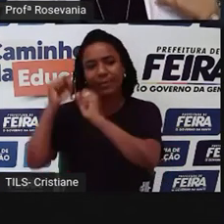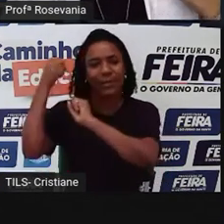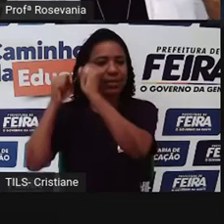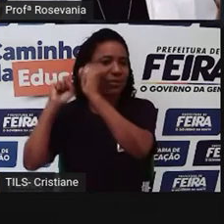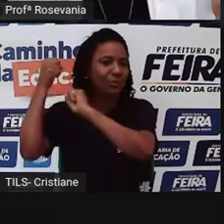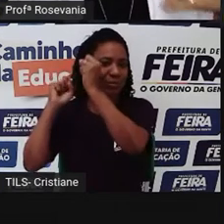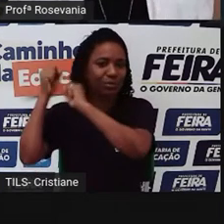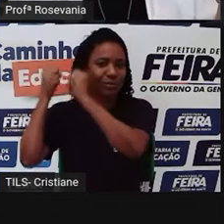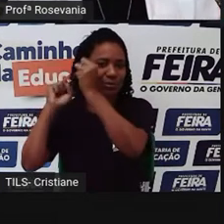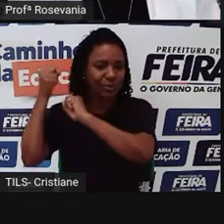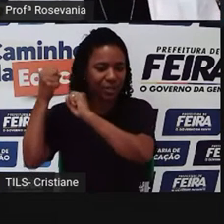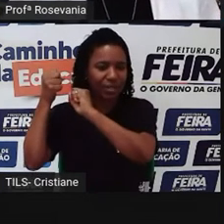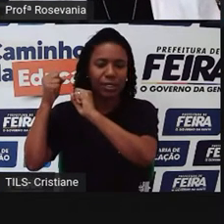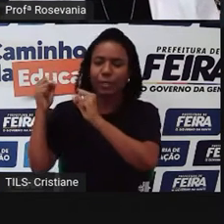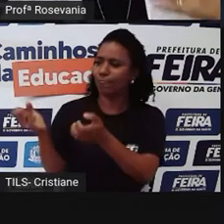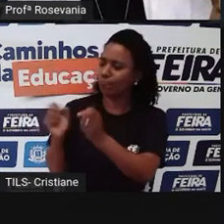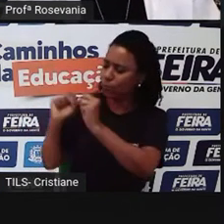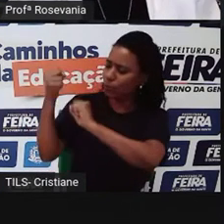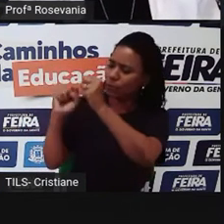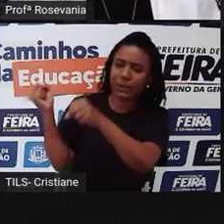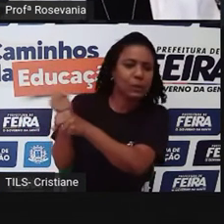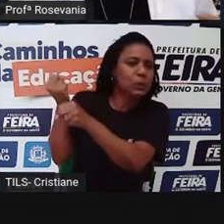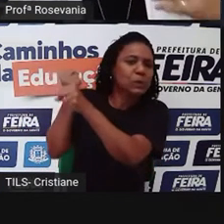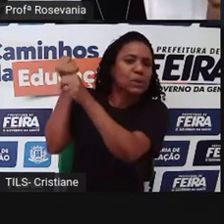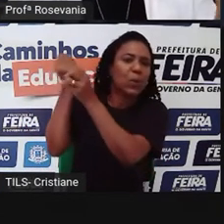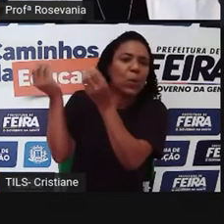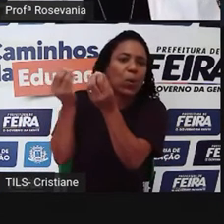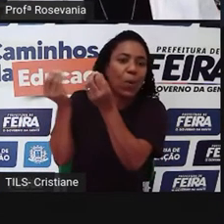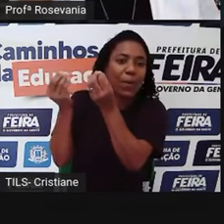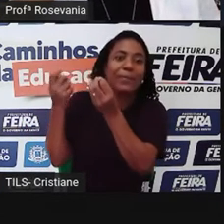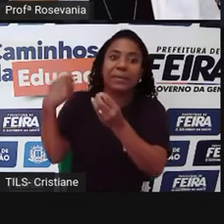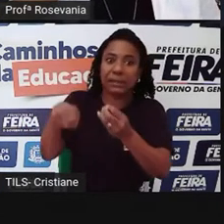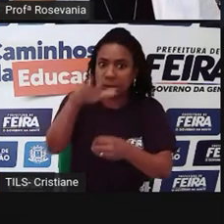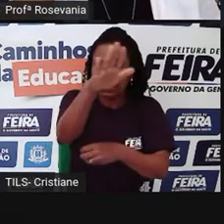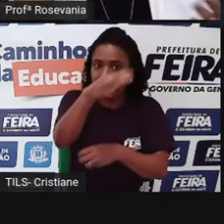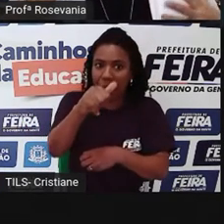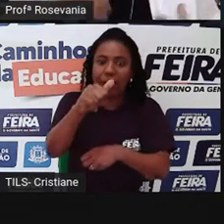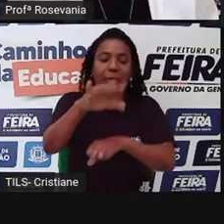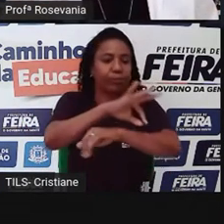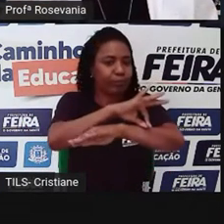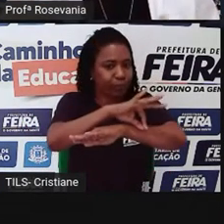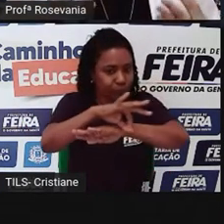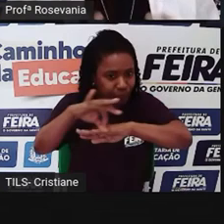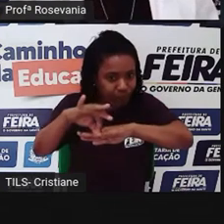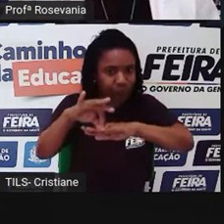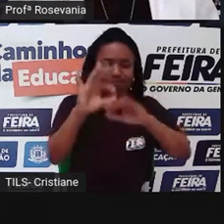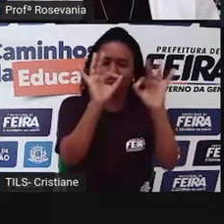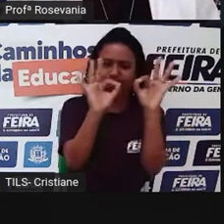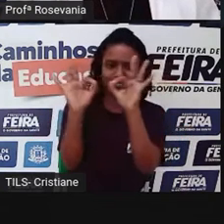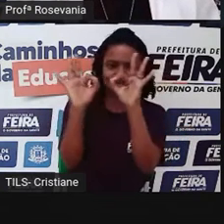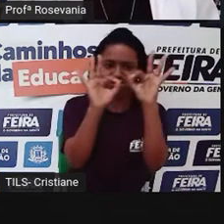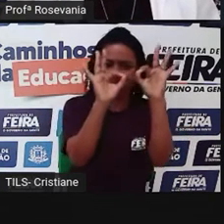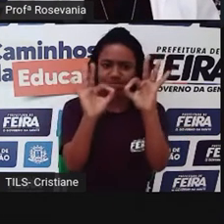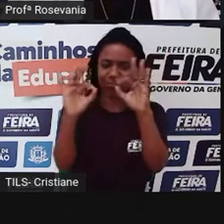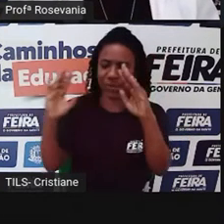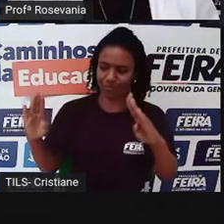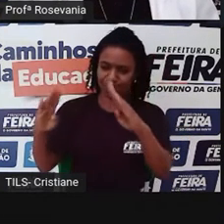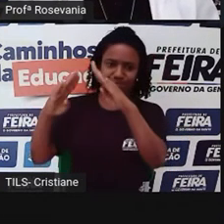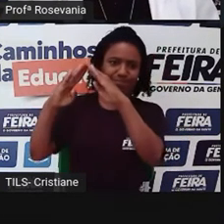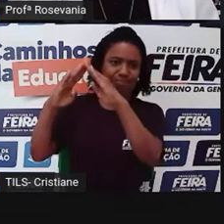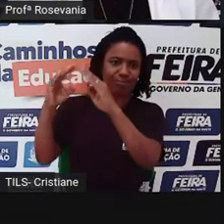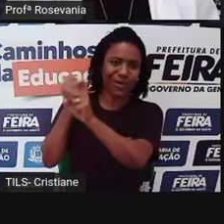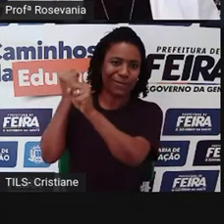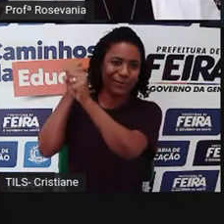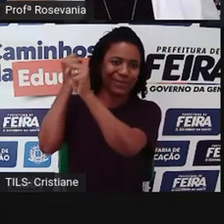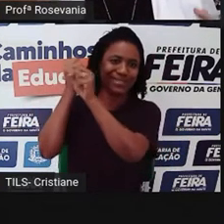os engenheiros não construírem lá, não fizerem as reformas, né, planejarem tudo direitinho do jeito que eu quero para atender a necessidade do meu